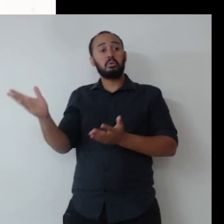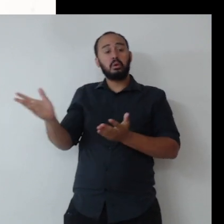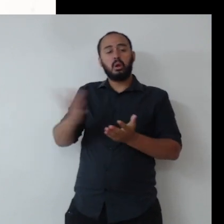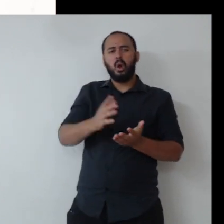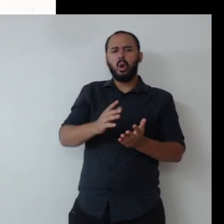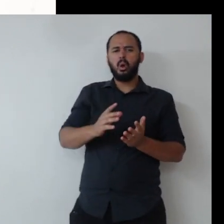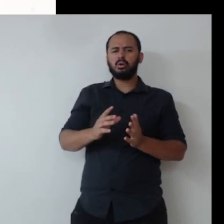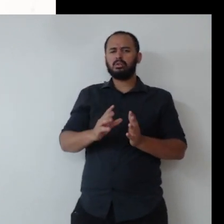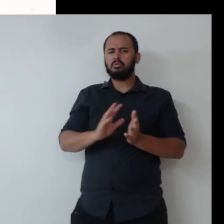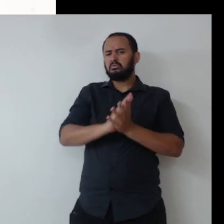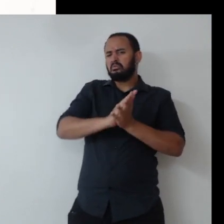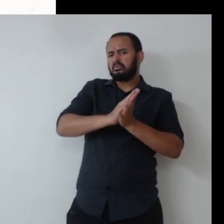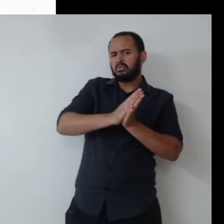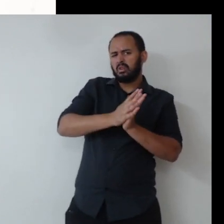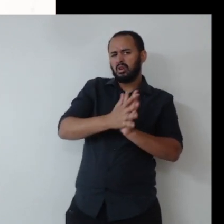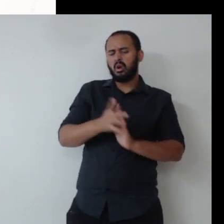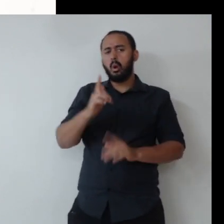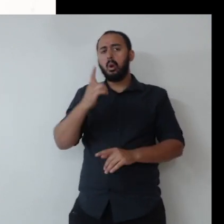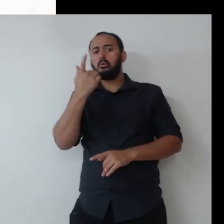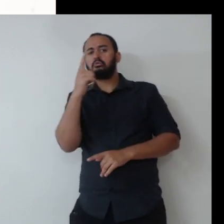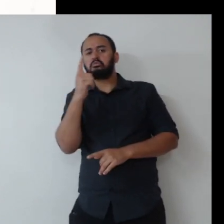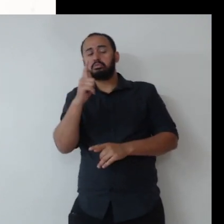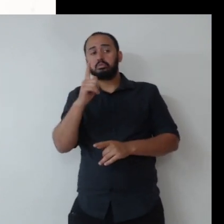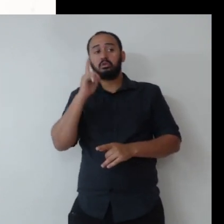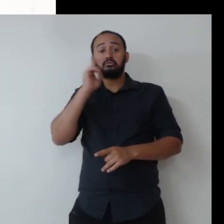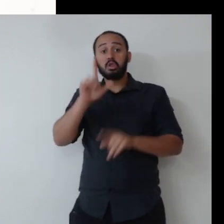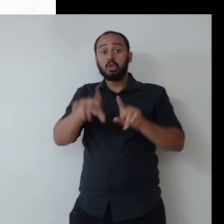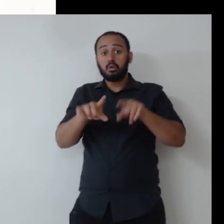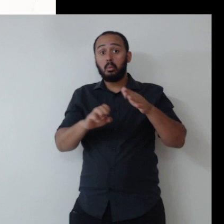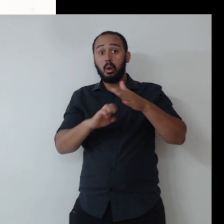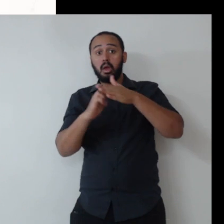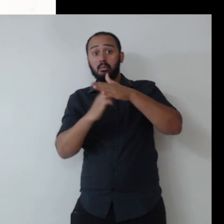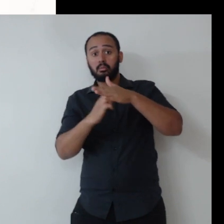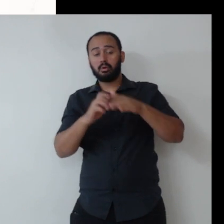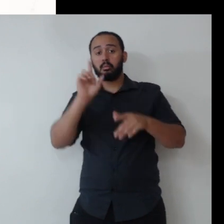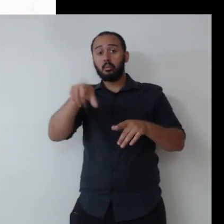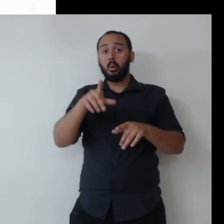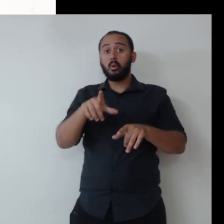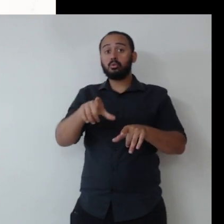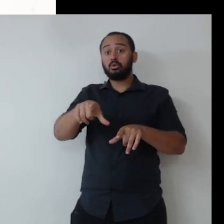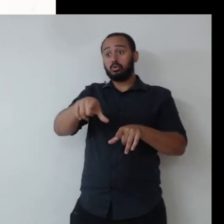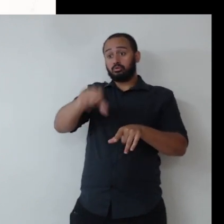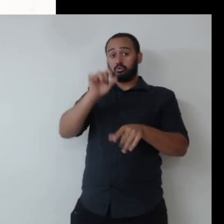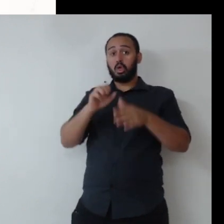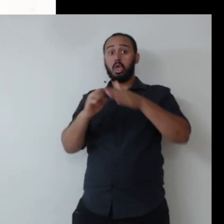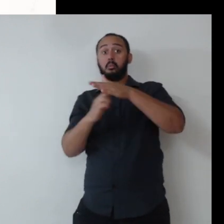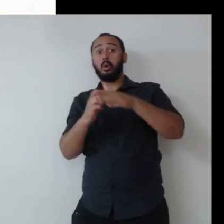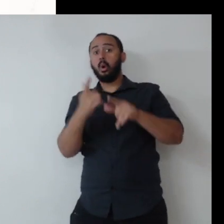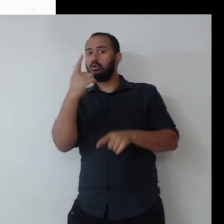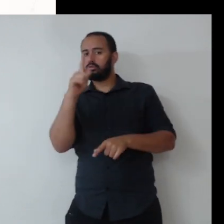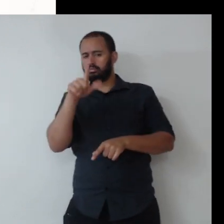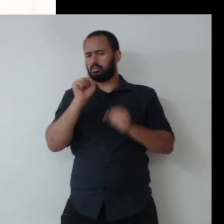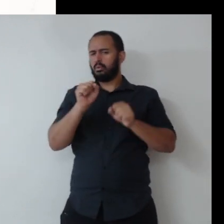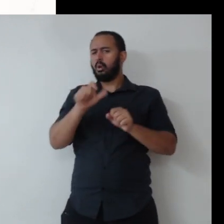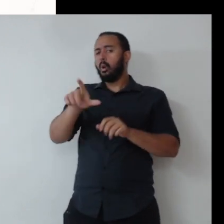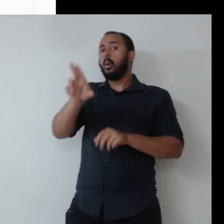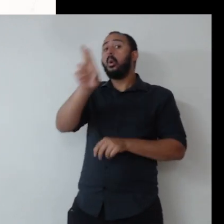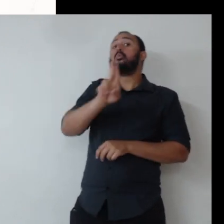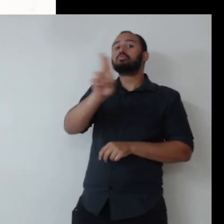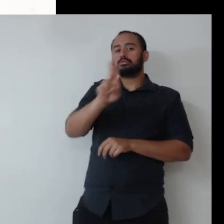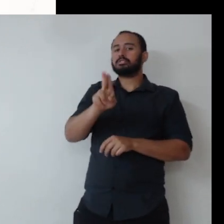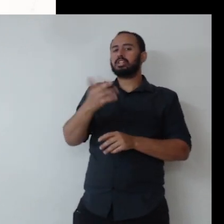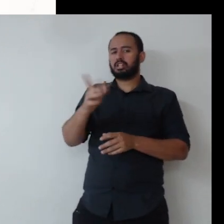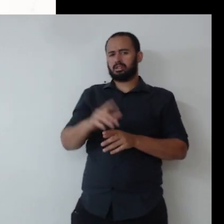indicadores de sustentabilidade de governança para que as empresas e governos possam utilizar. São métodos, né? São métodos